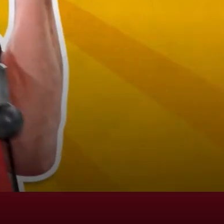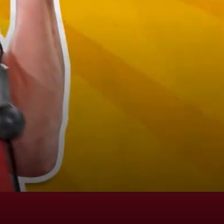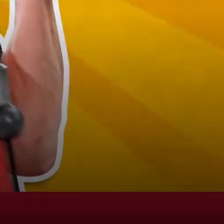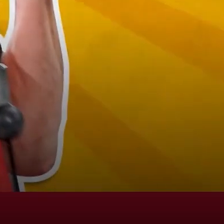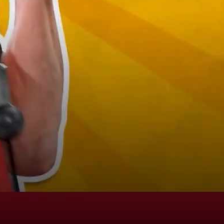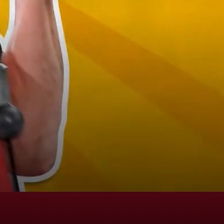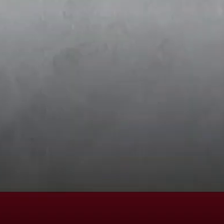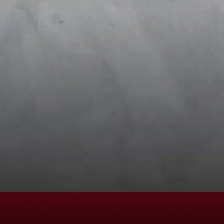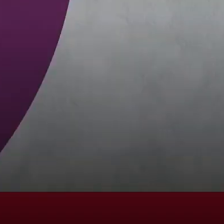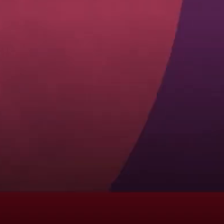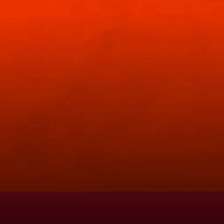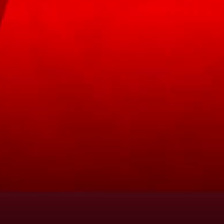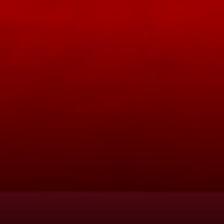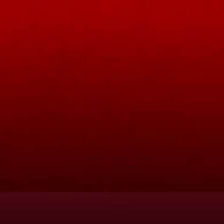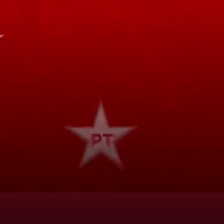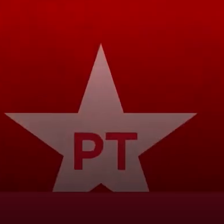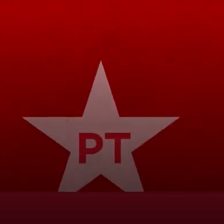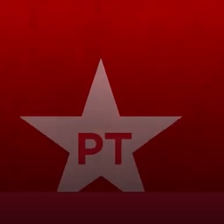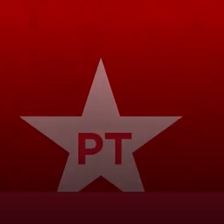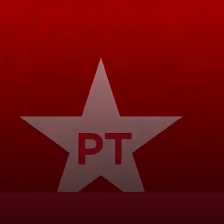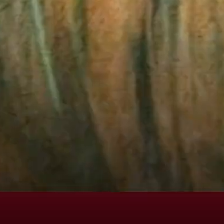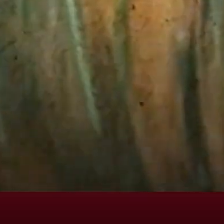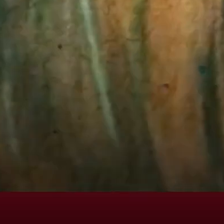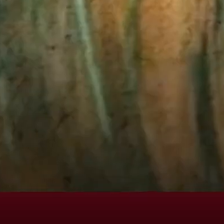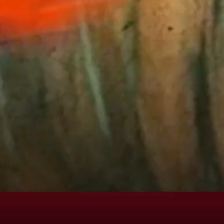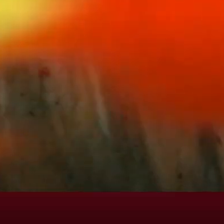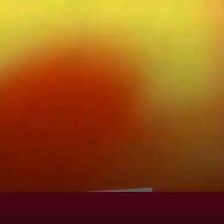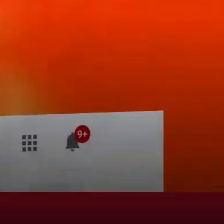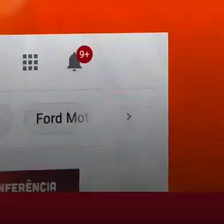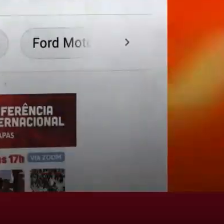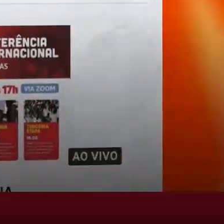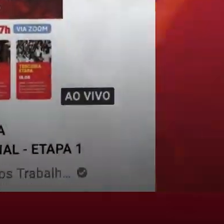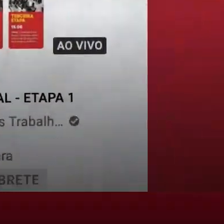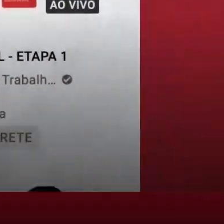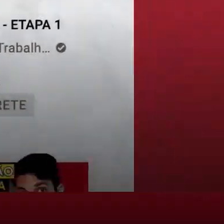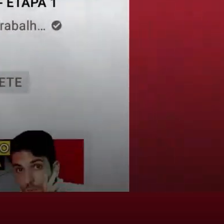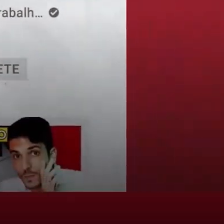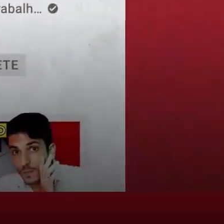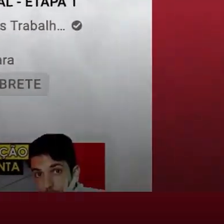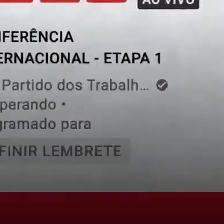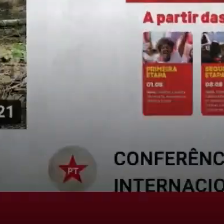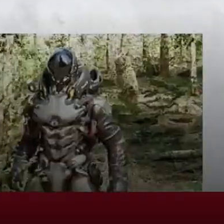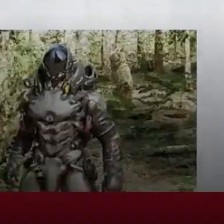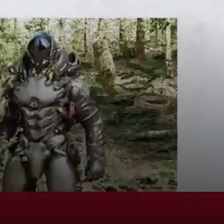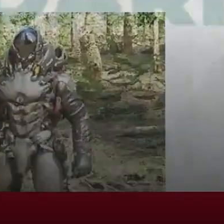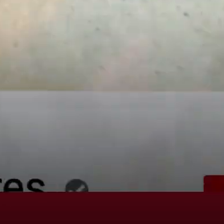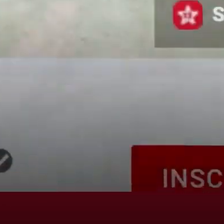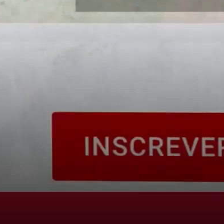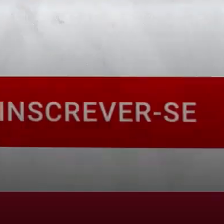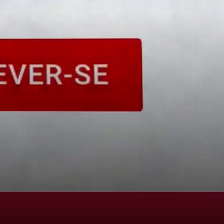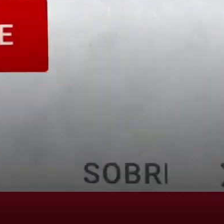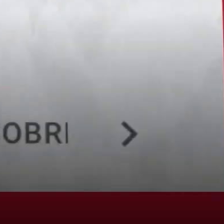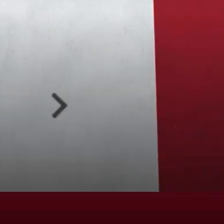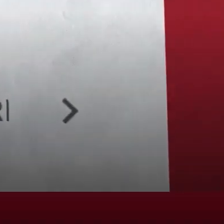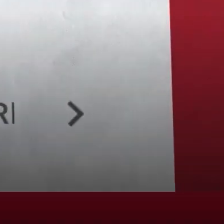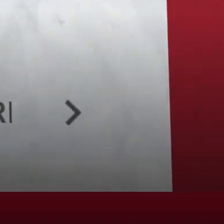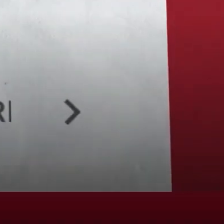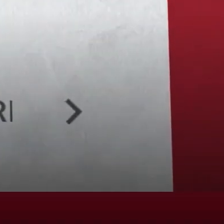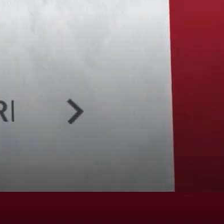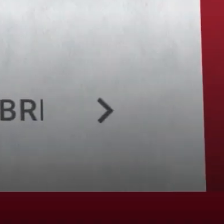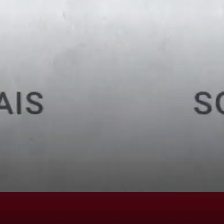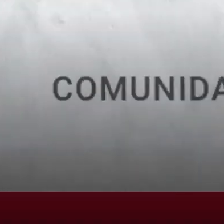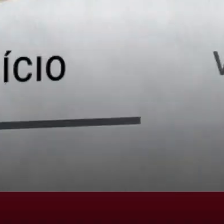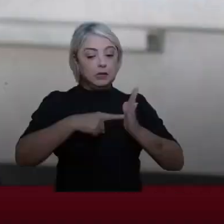O Pai tá on e a TV PT também. Não tá sabendo? É só entrar no YouTube, pesquisar PT e clicar em se inscrever.